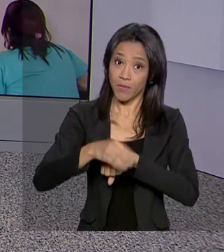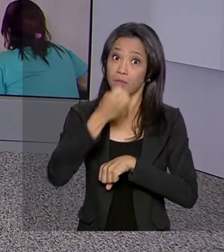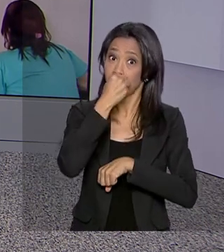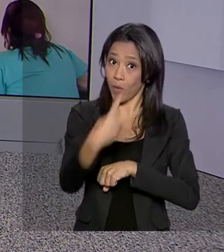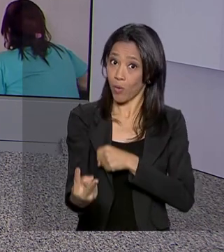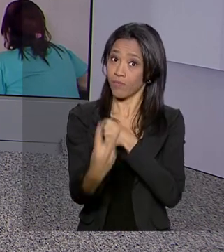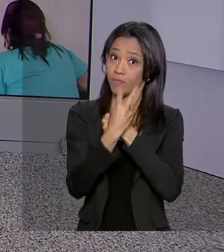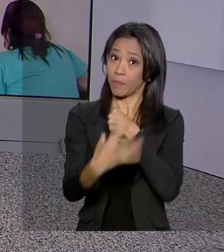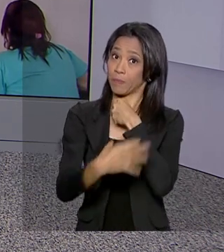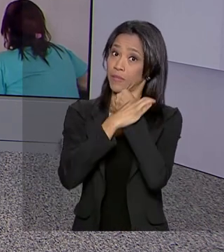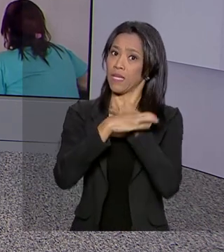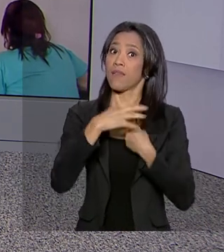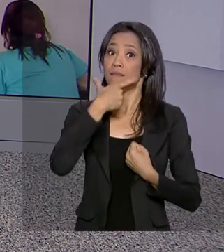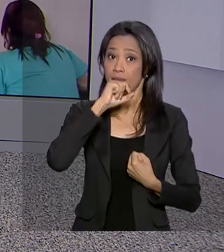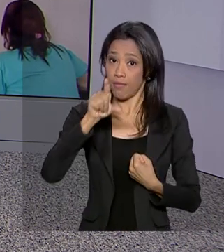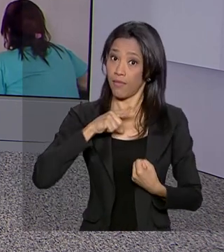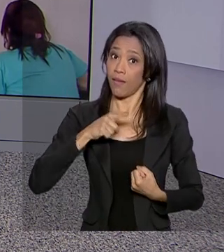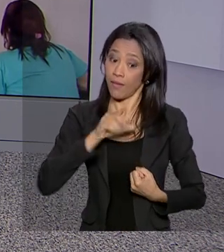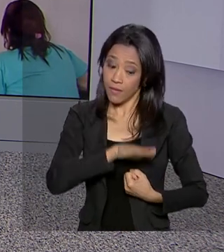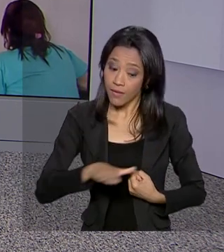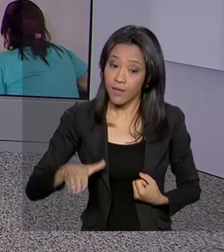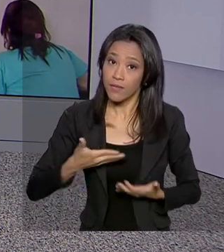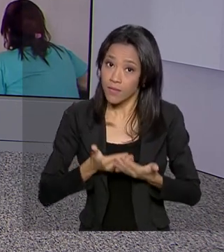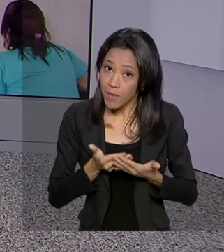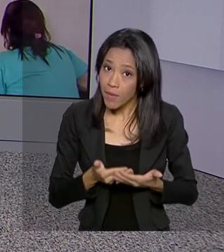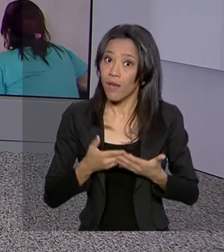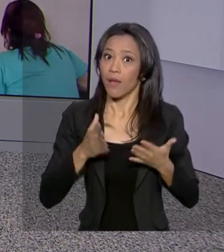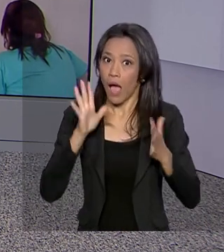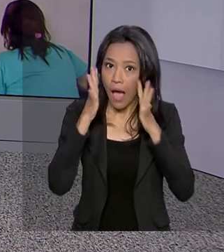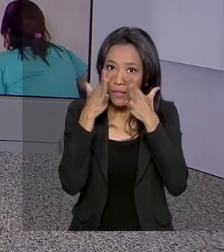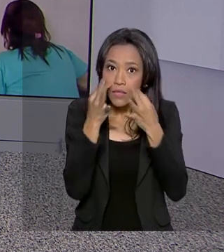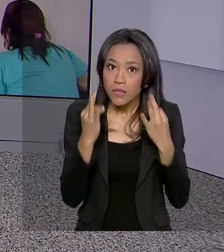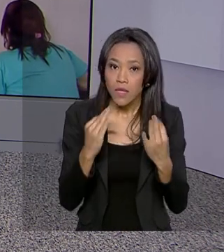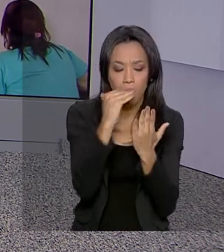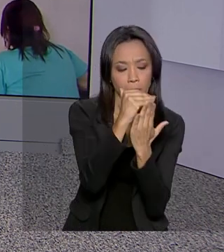prevenir. Quem tem aí criança, vamos ficar de olho na carteira de vacinação. Obrigada, Ricardo. Obrigada,